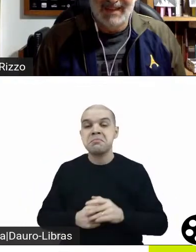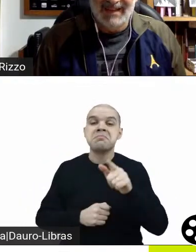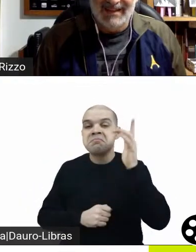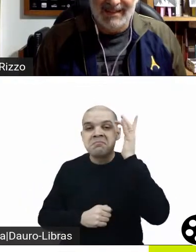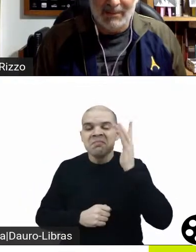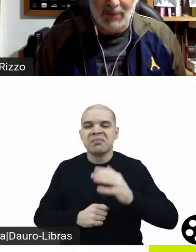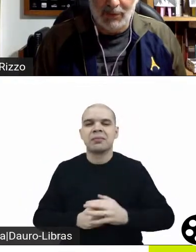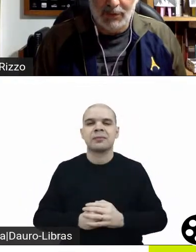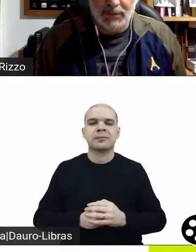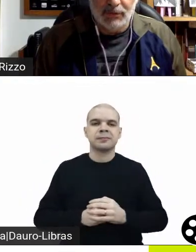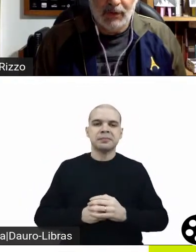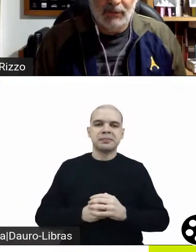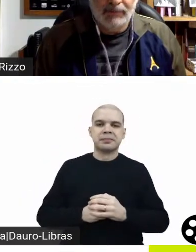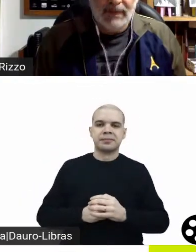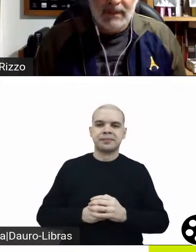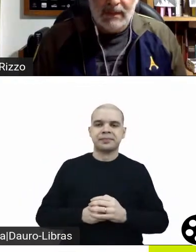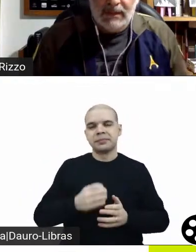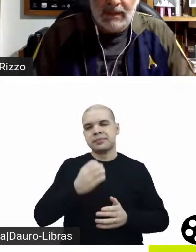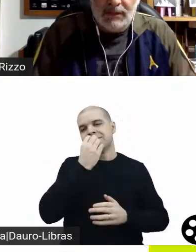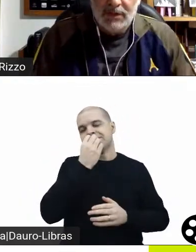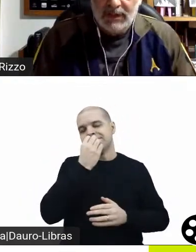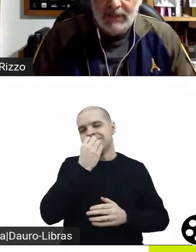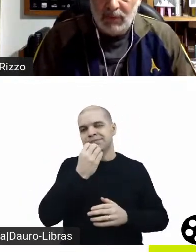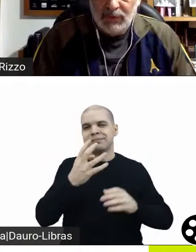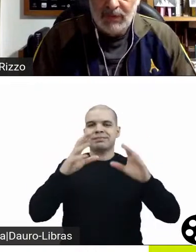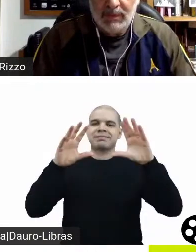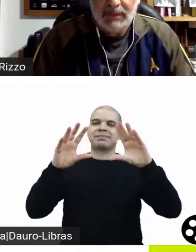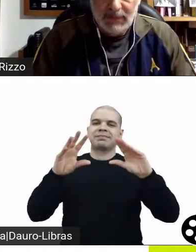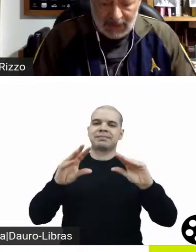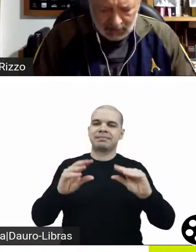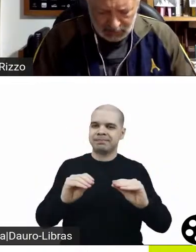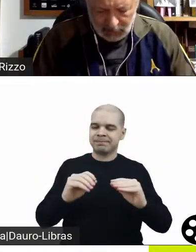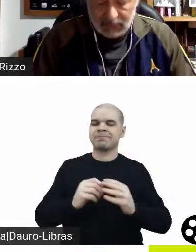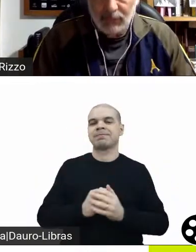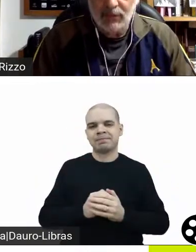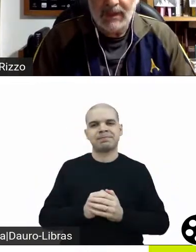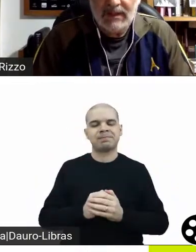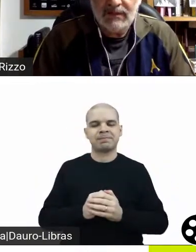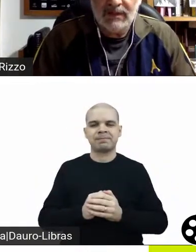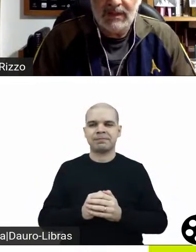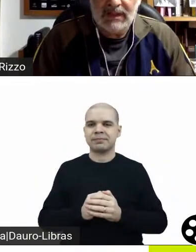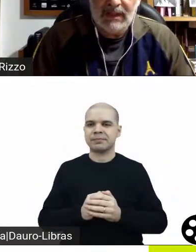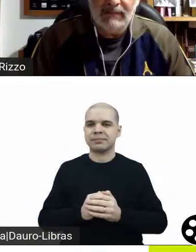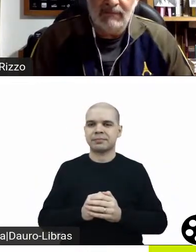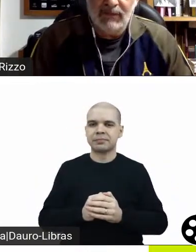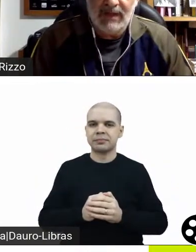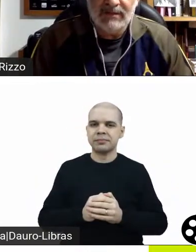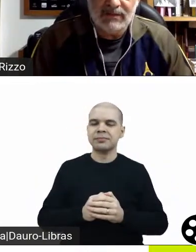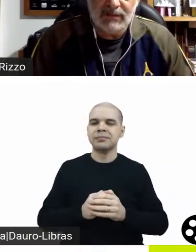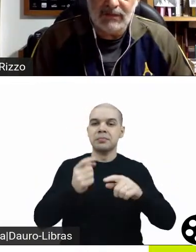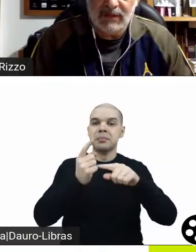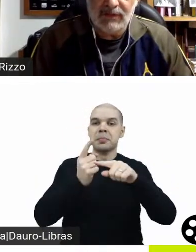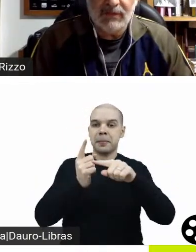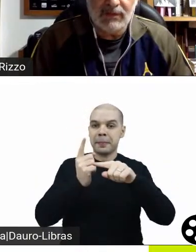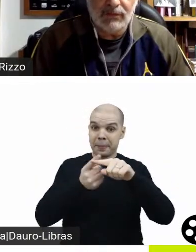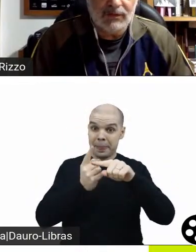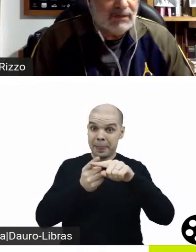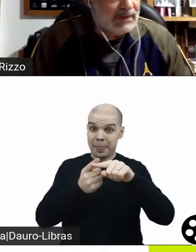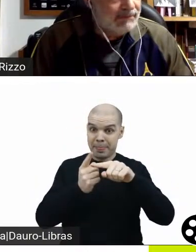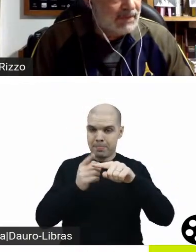Tá bem. Boa noite, pessoal. Acho que é bom sempre lembrar, quando o assunto é esse, que quem faz essas